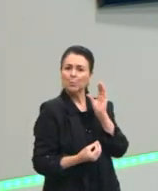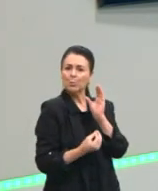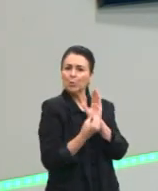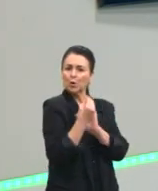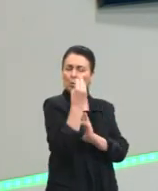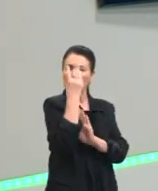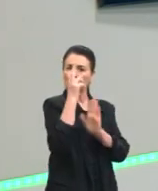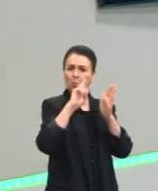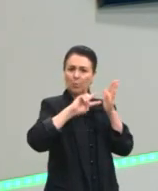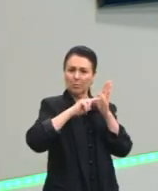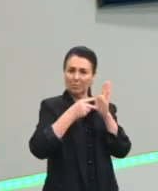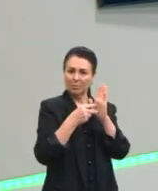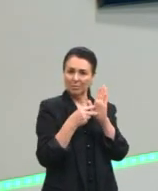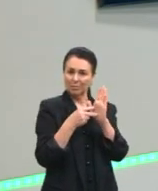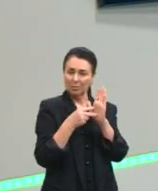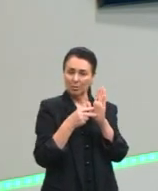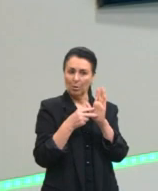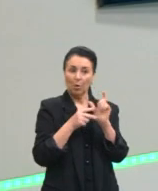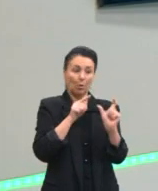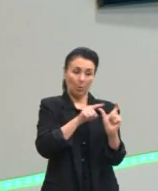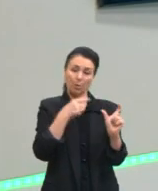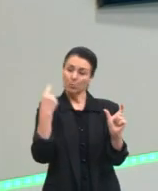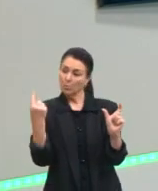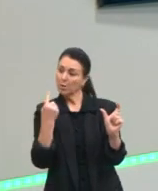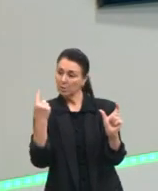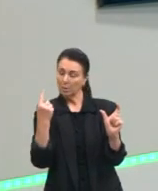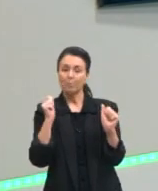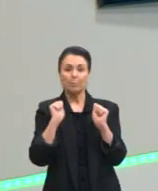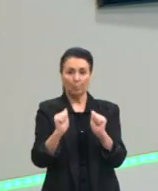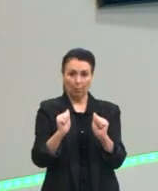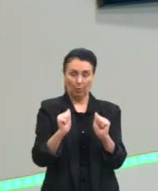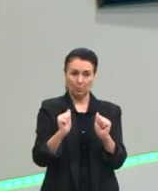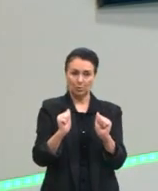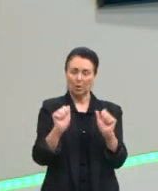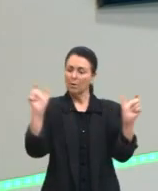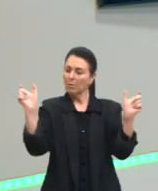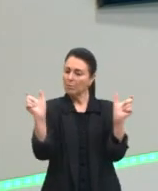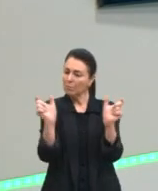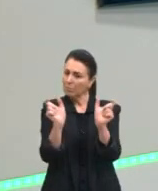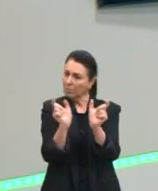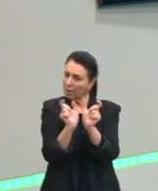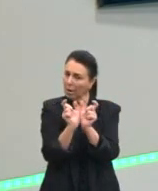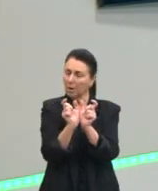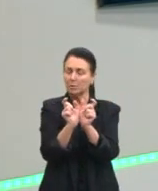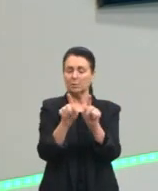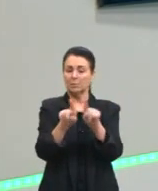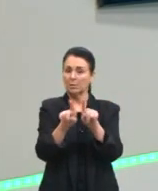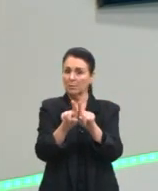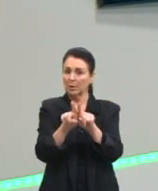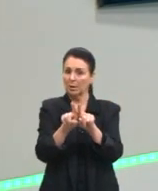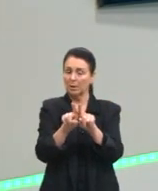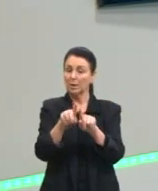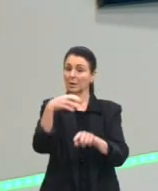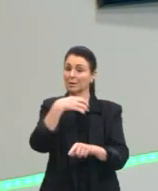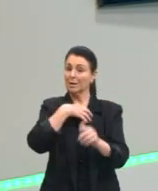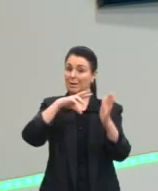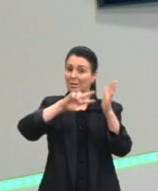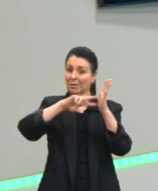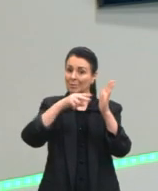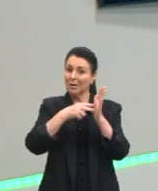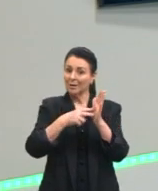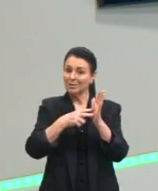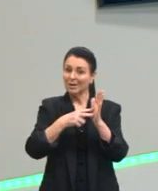posso olhar uma palavra isolada, eu posso olhar frases ou expressões, dentro da semântica eu também vou olhar como é que isso produz um